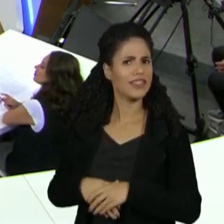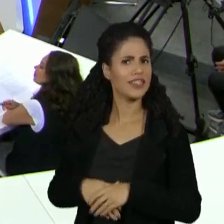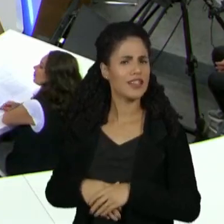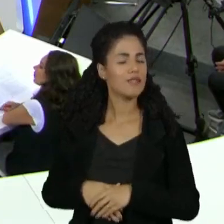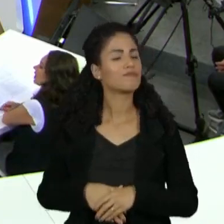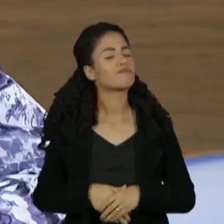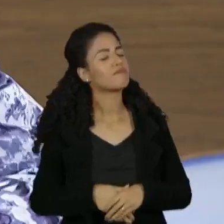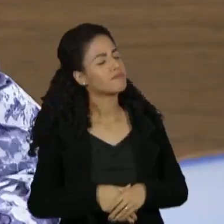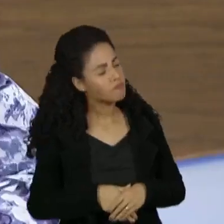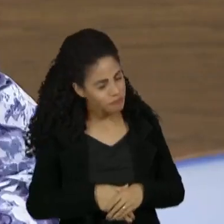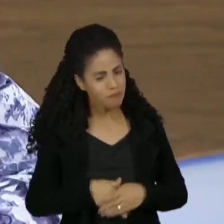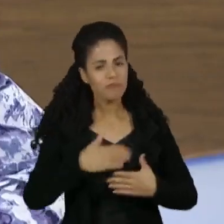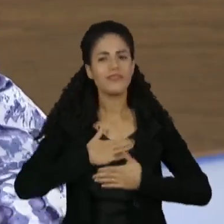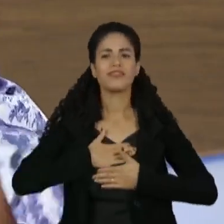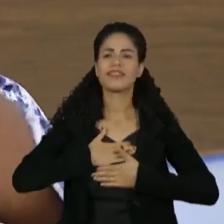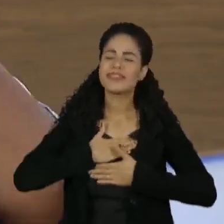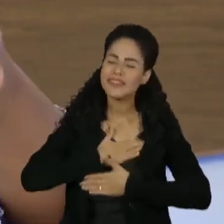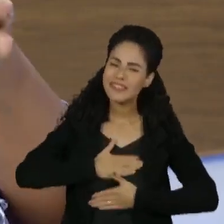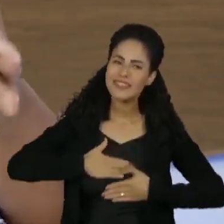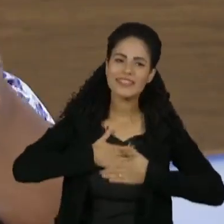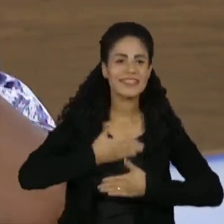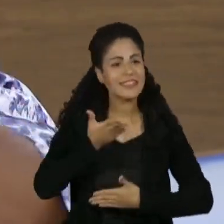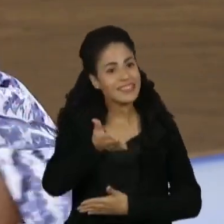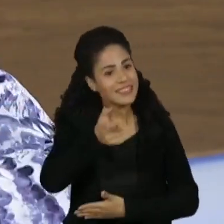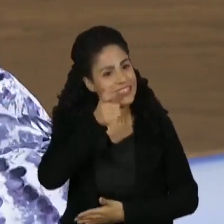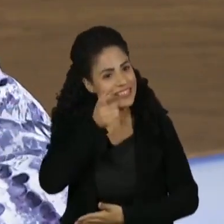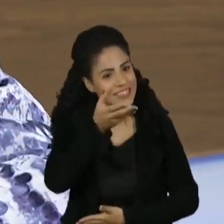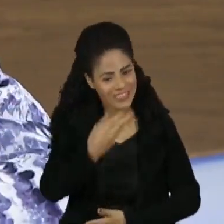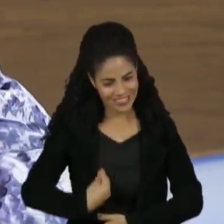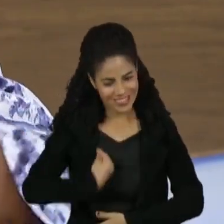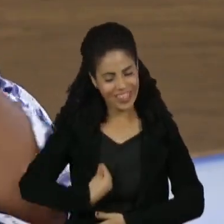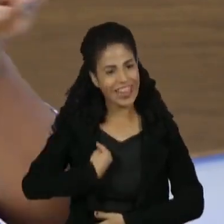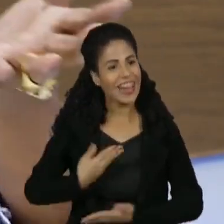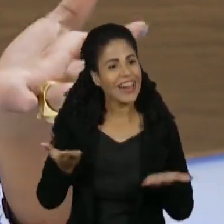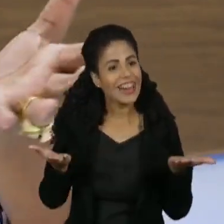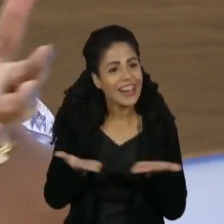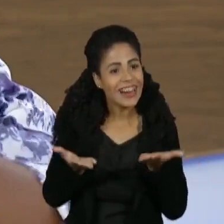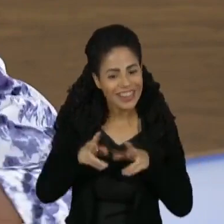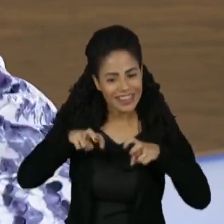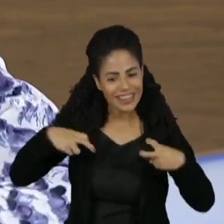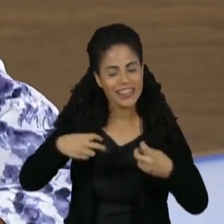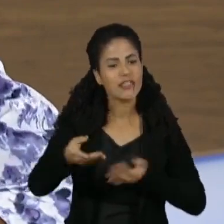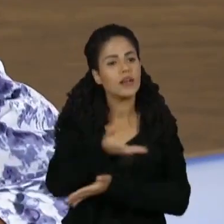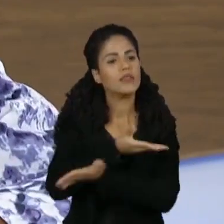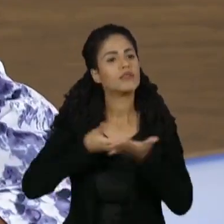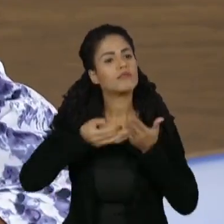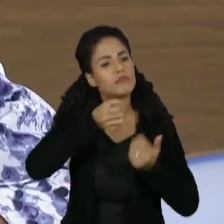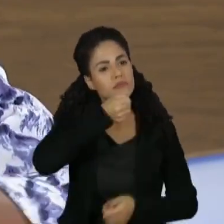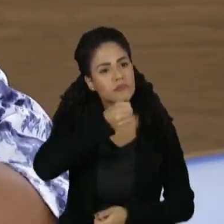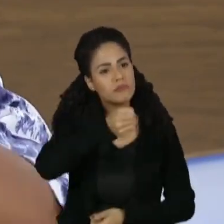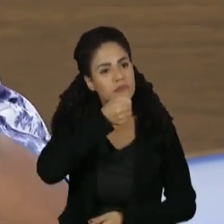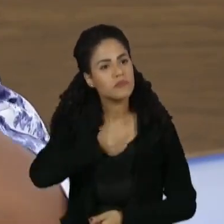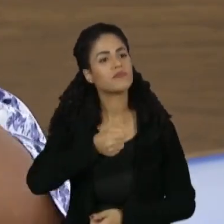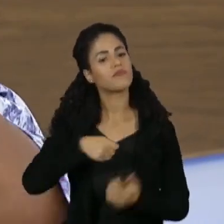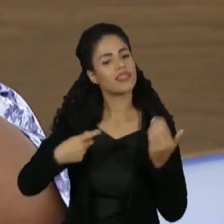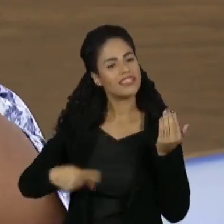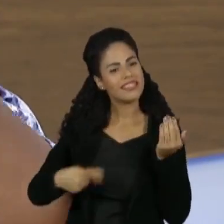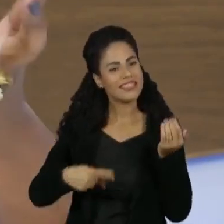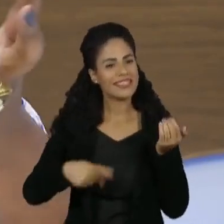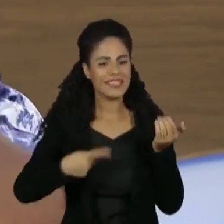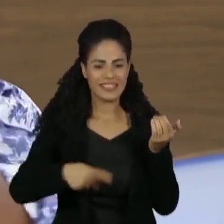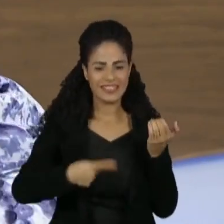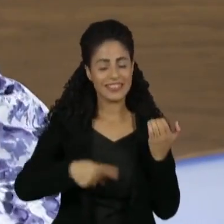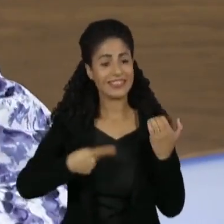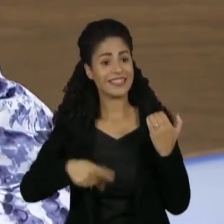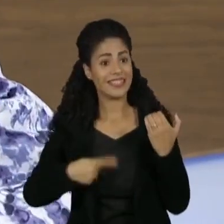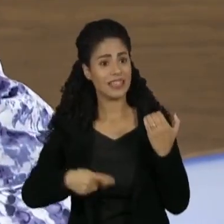Prazer demais estar aqui, te ver aí no centro dessa roda e estar aqui te entrevistando, Péricles. Você sabe que a gente se